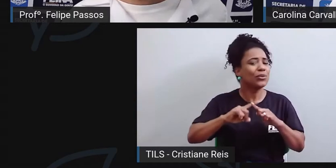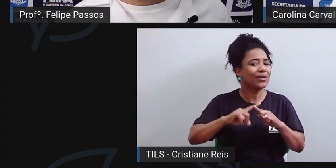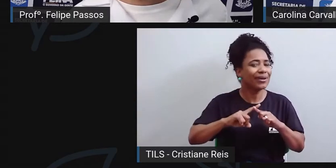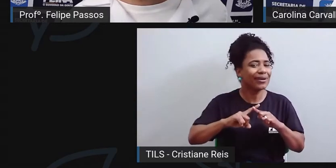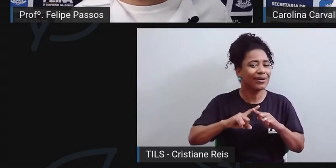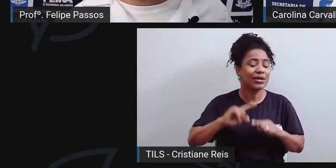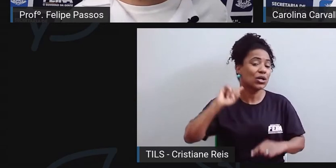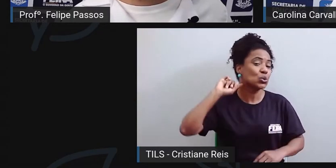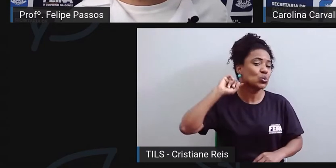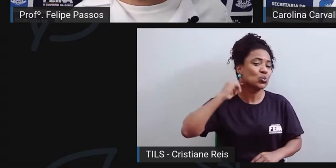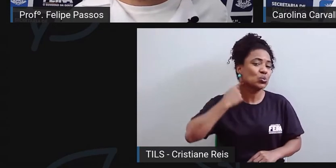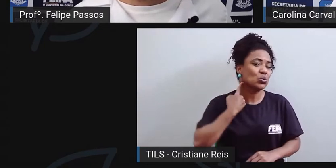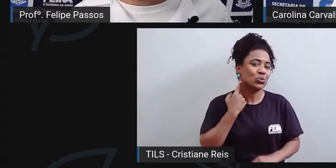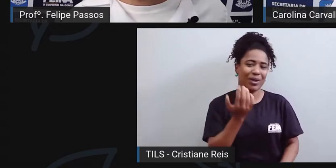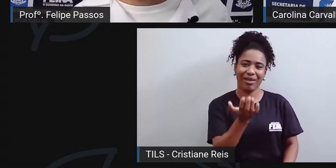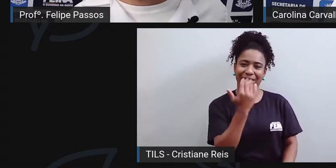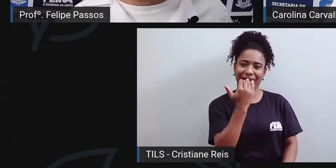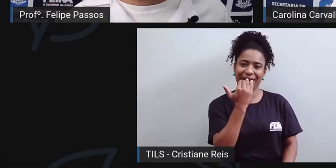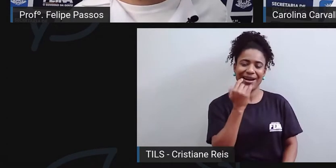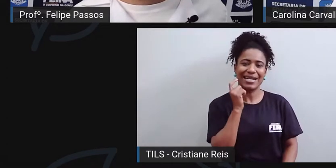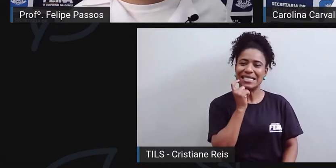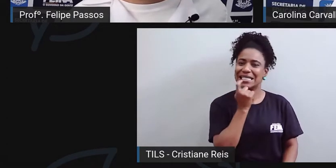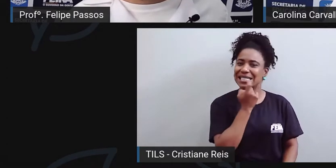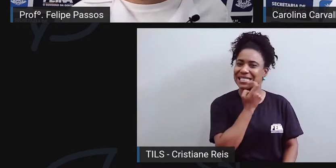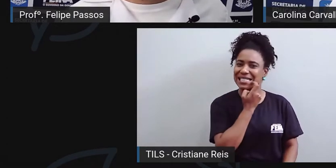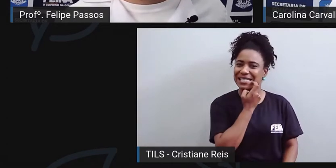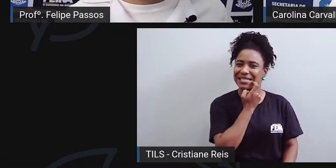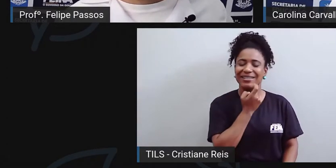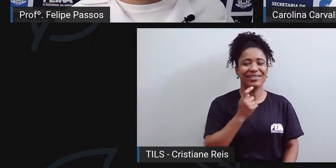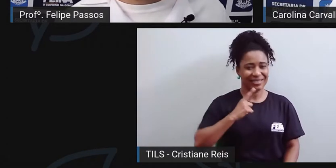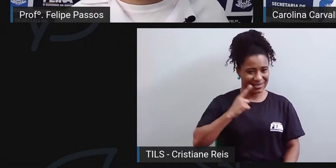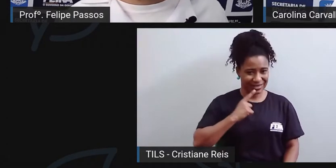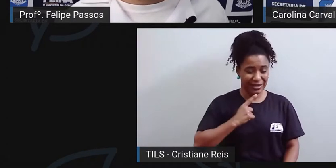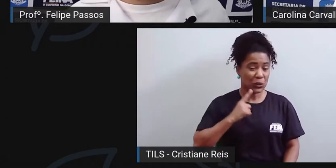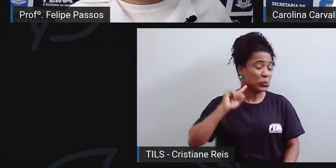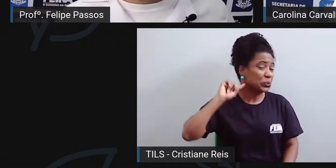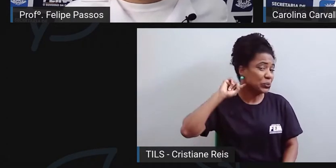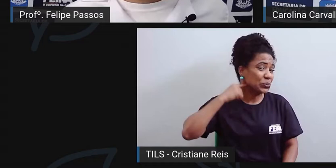sujeira nos dentes. Principalmente,